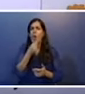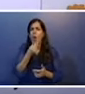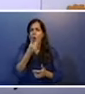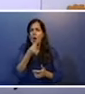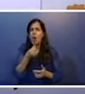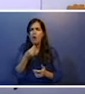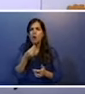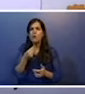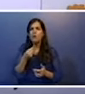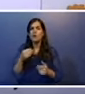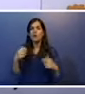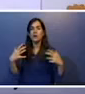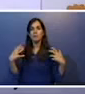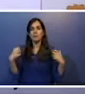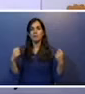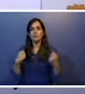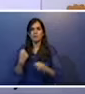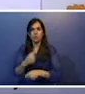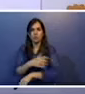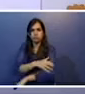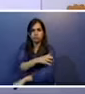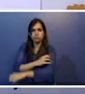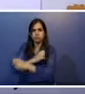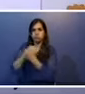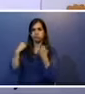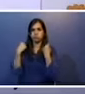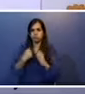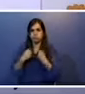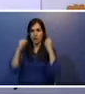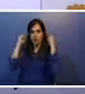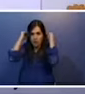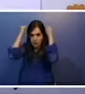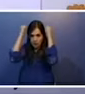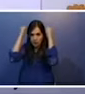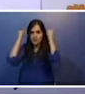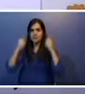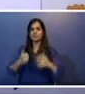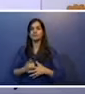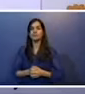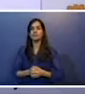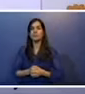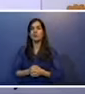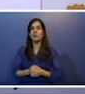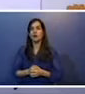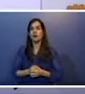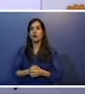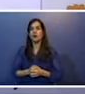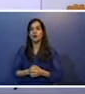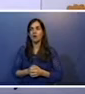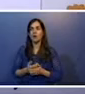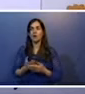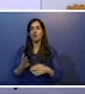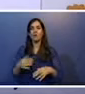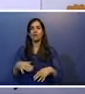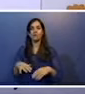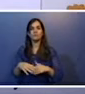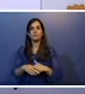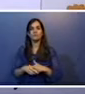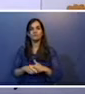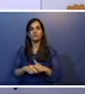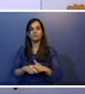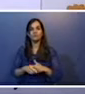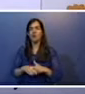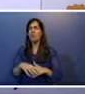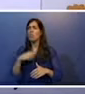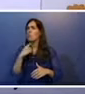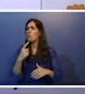dobra o paletó de Dário para lhe apoiar a cabeça. Cruza as suas mãos no peito. Não